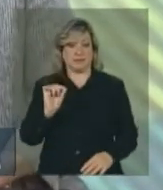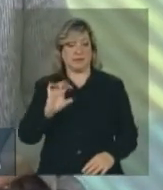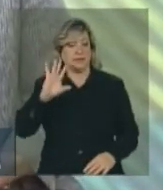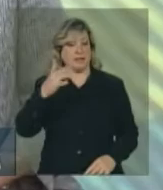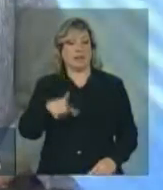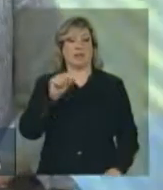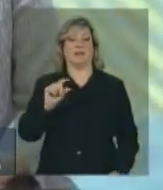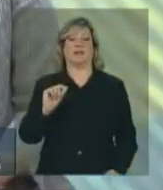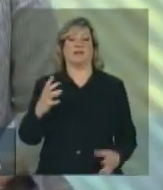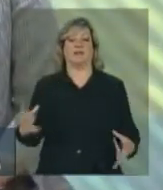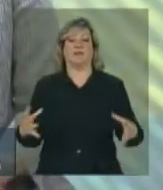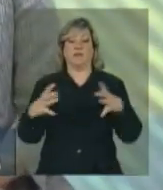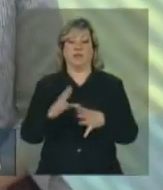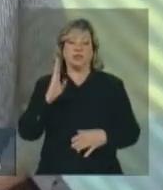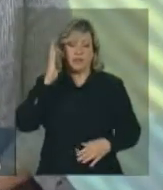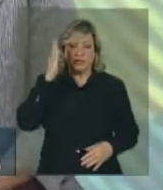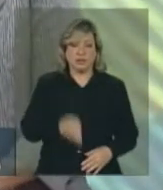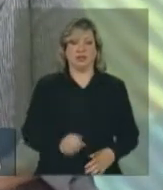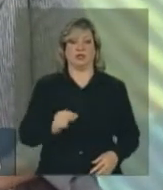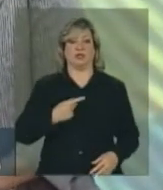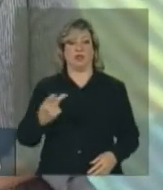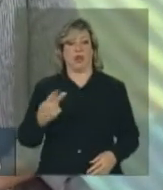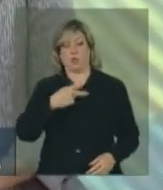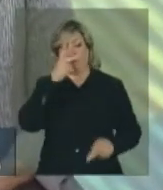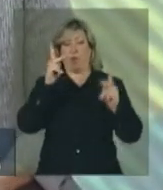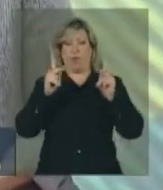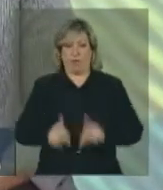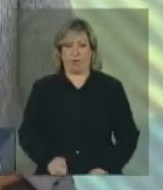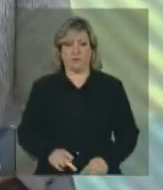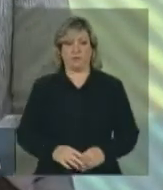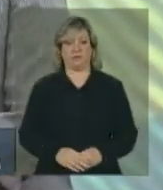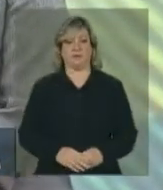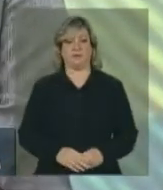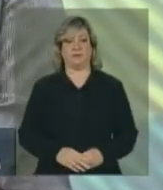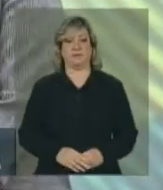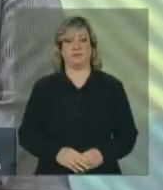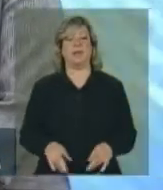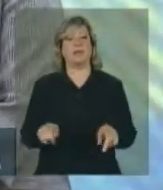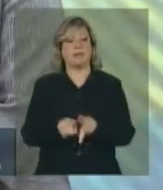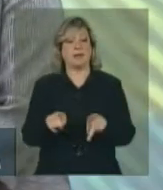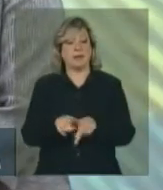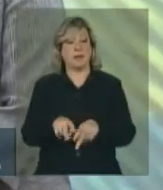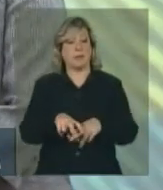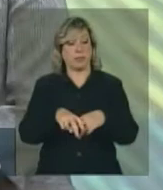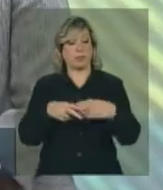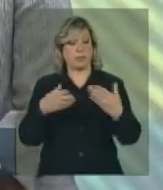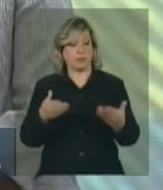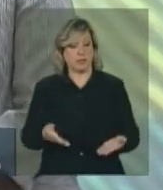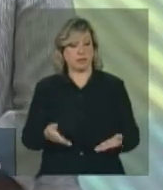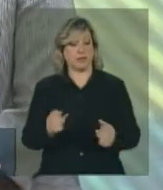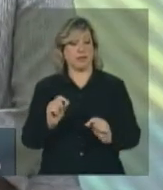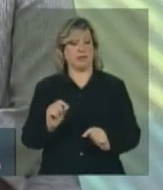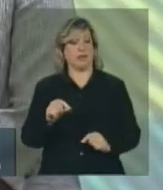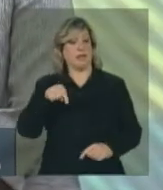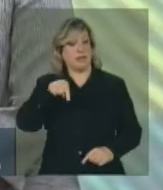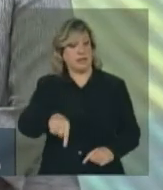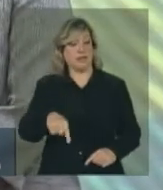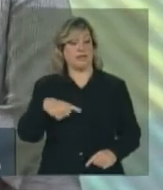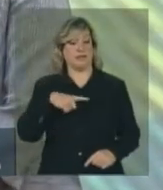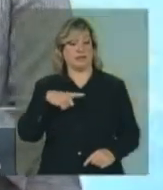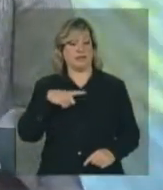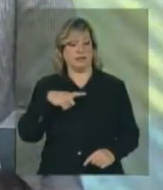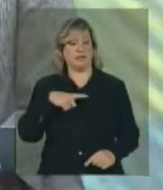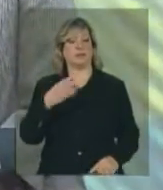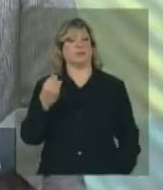afetam diretamente os nossos povos e, portanto, evidenciando a